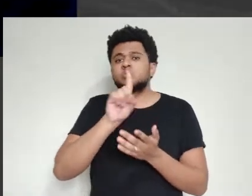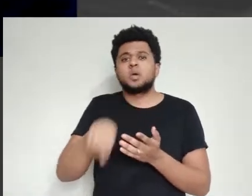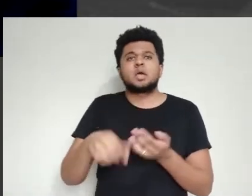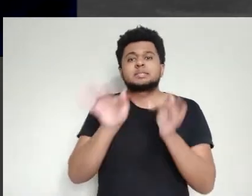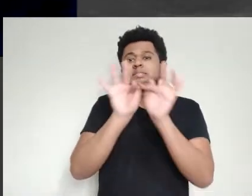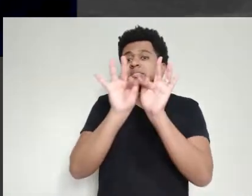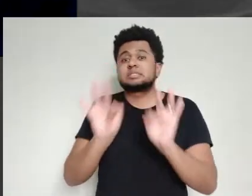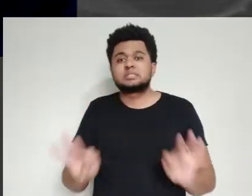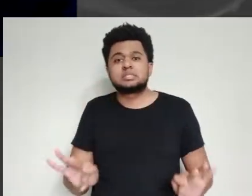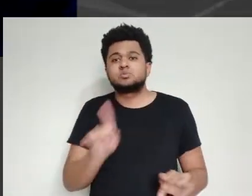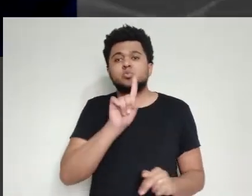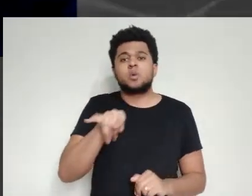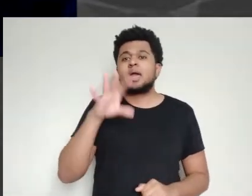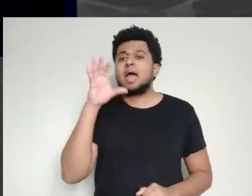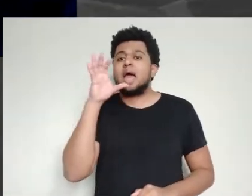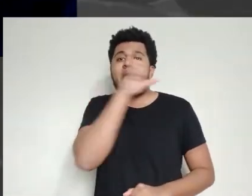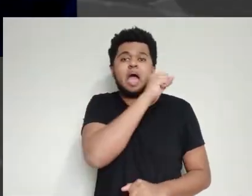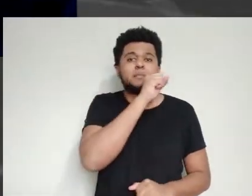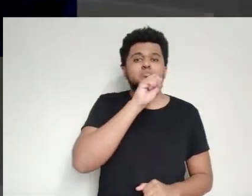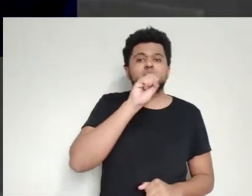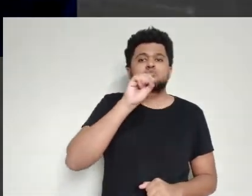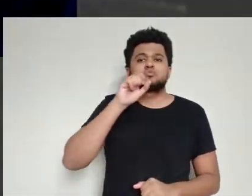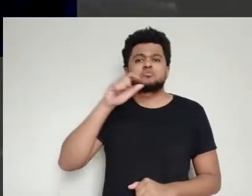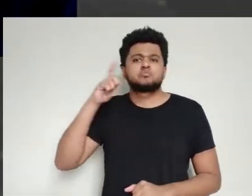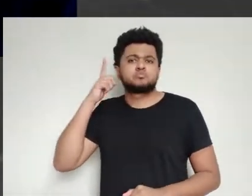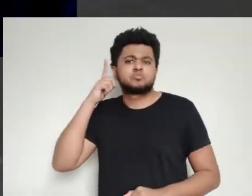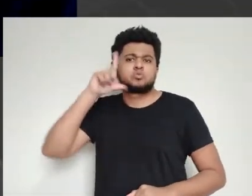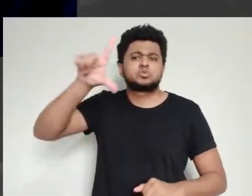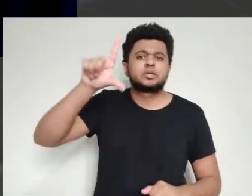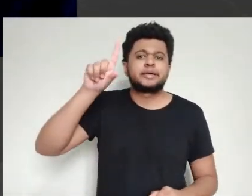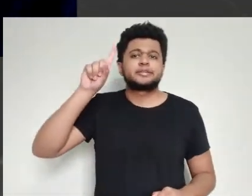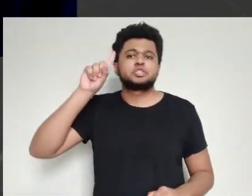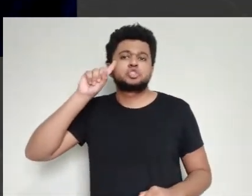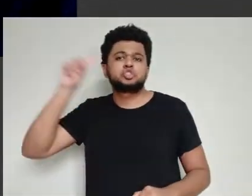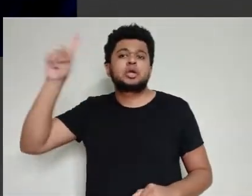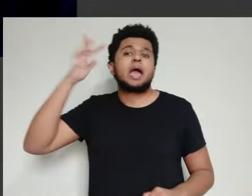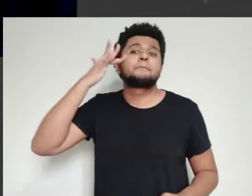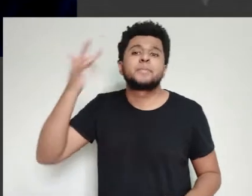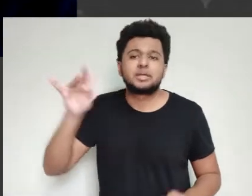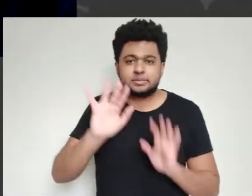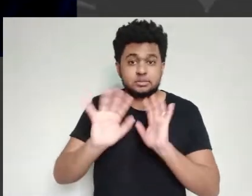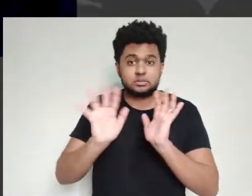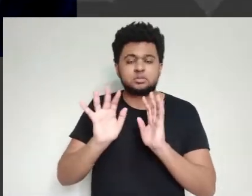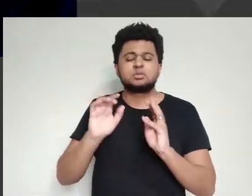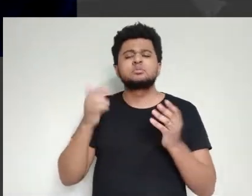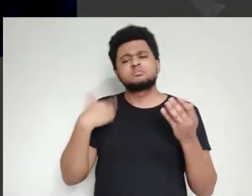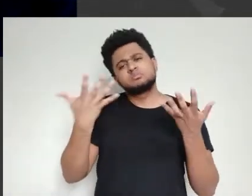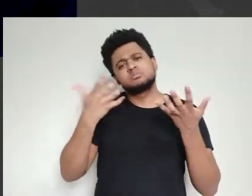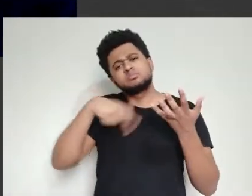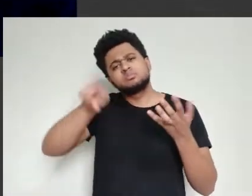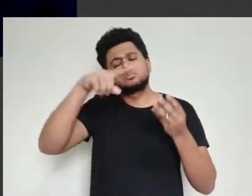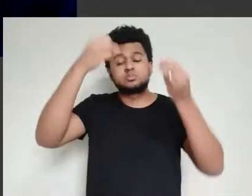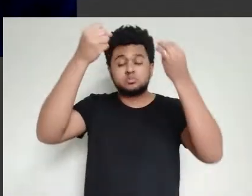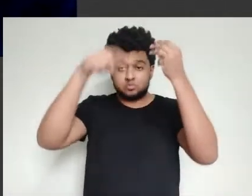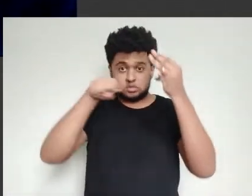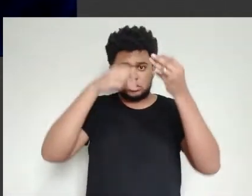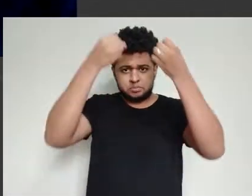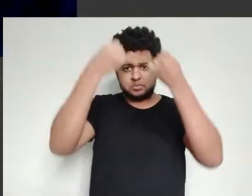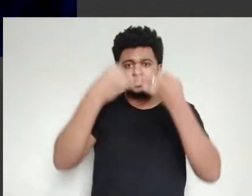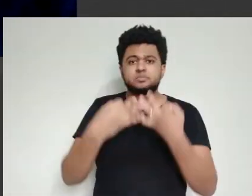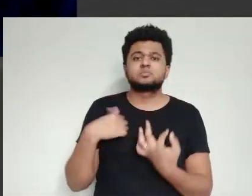o processo científico mesmo, né, professor? Não é uma coisa simples, não é uma coisa rápida, não é uma coisa que a gente consiga fazer de um dia para o outro, né.